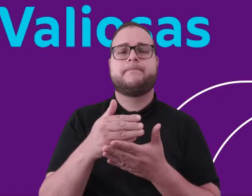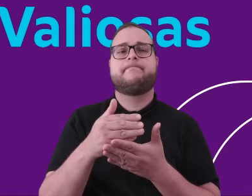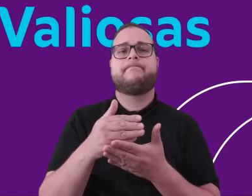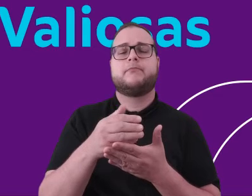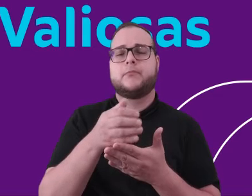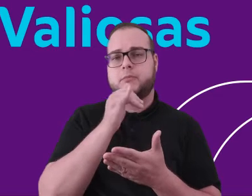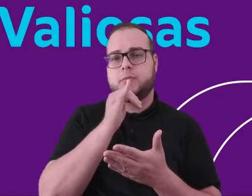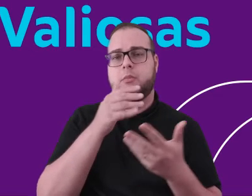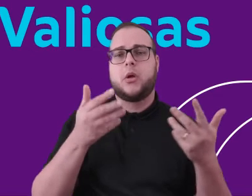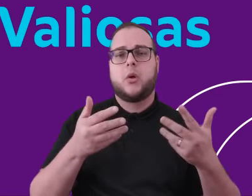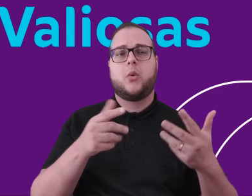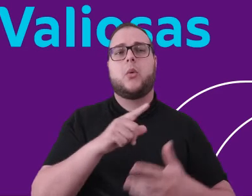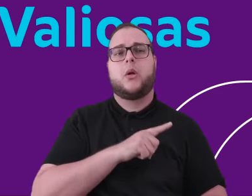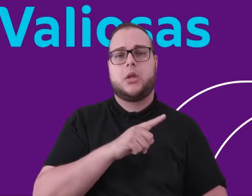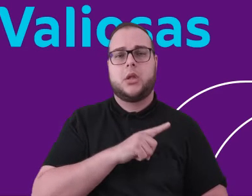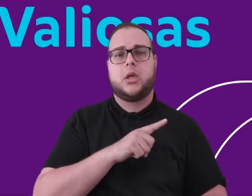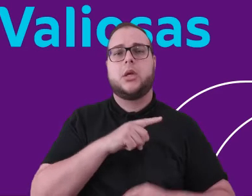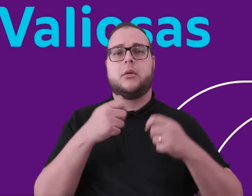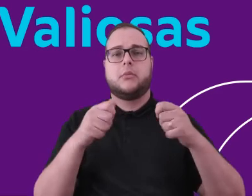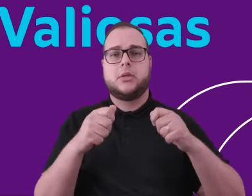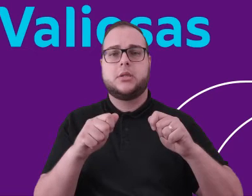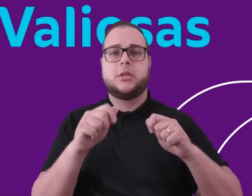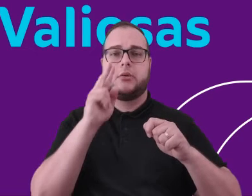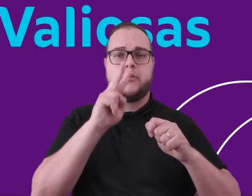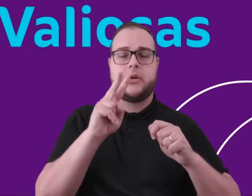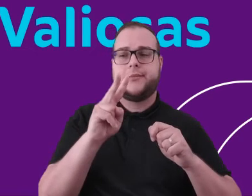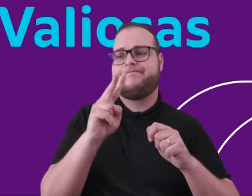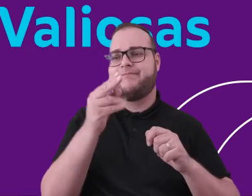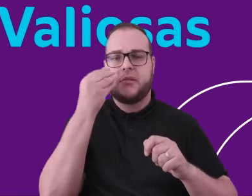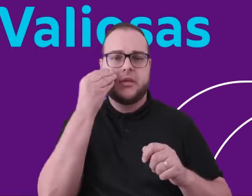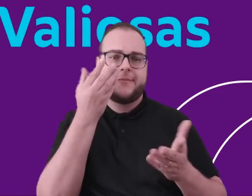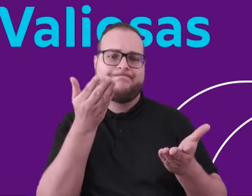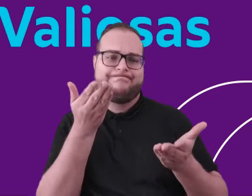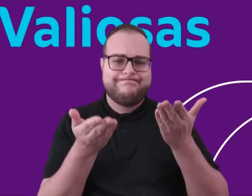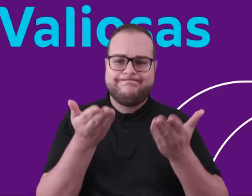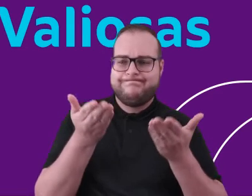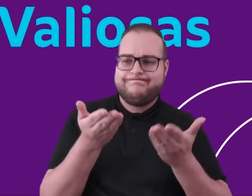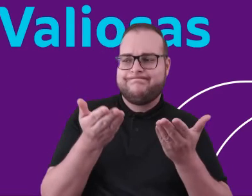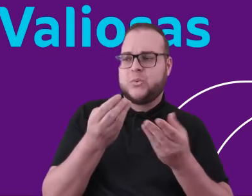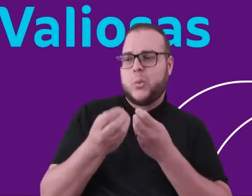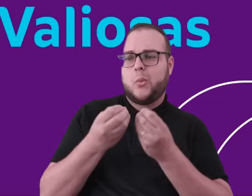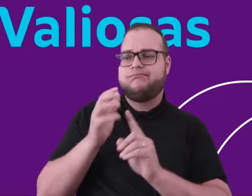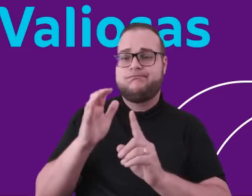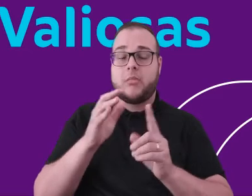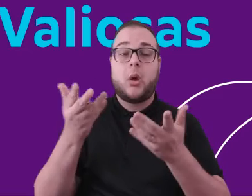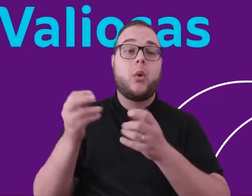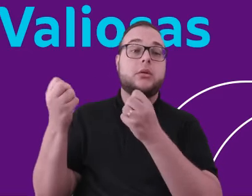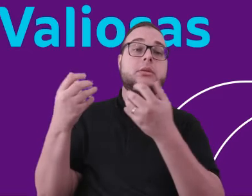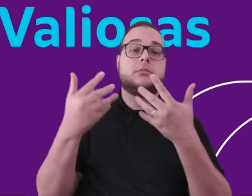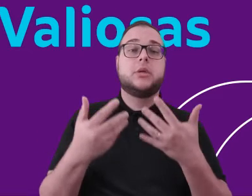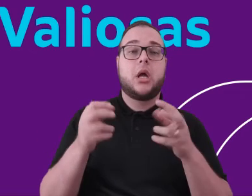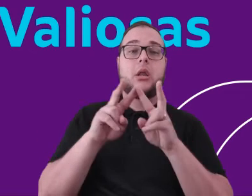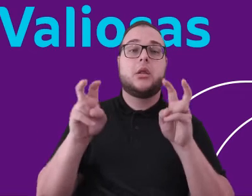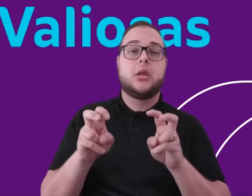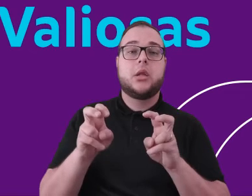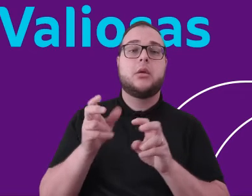Porém, agora vivemos um período em que é necessário encontrar um equilíbrio para essas ações. E quem explica esse tema para nós